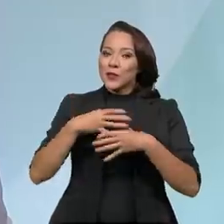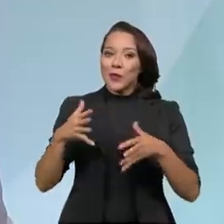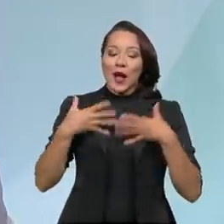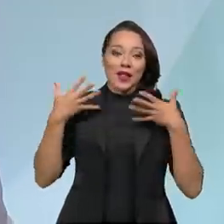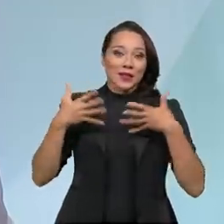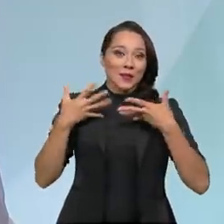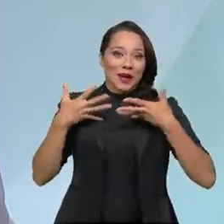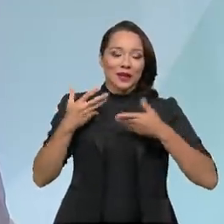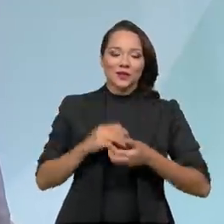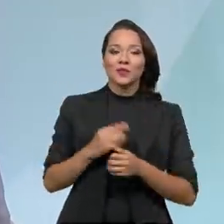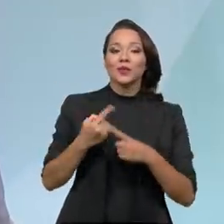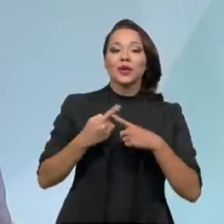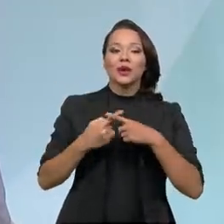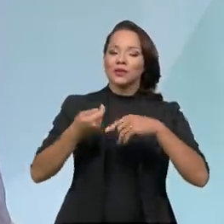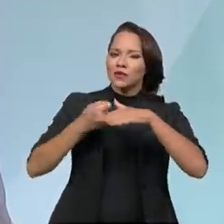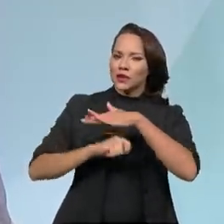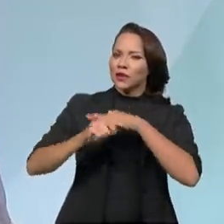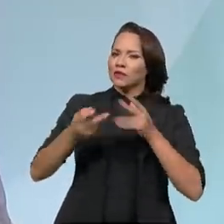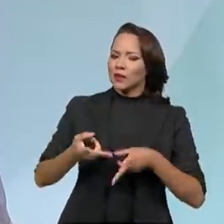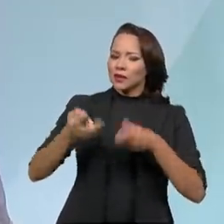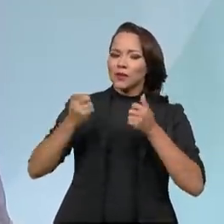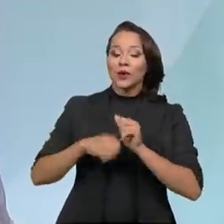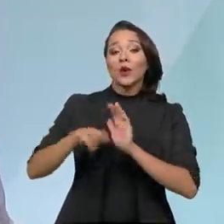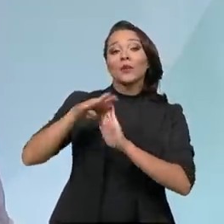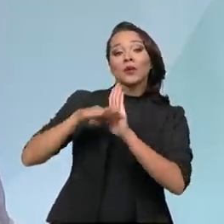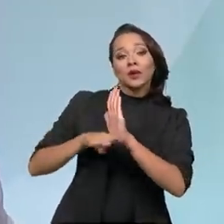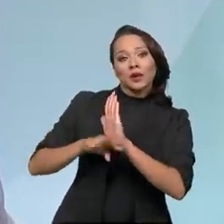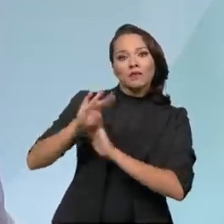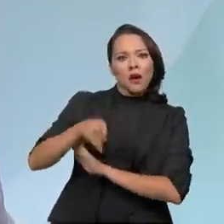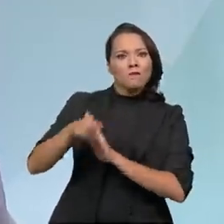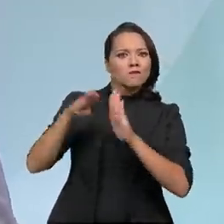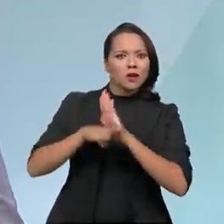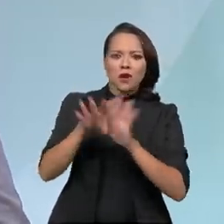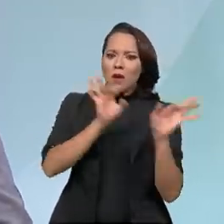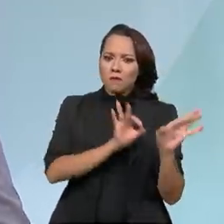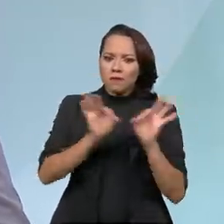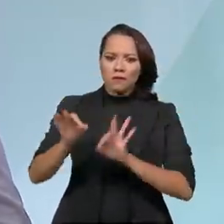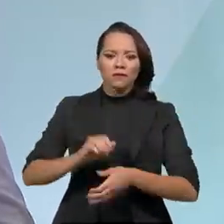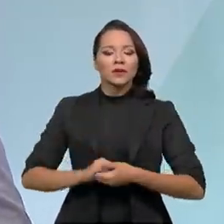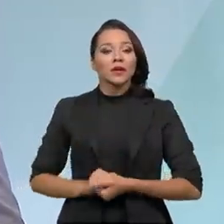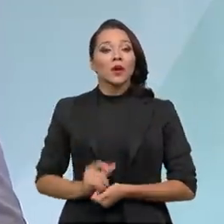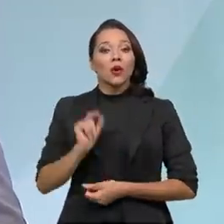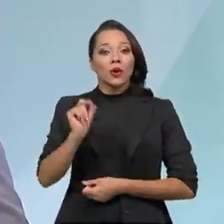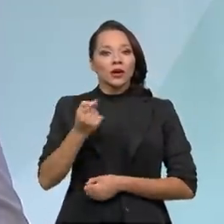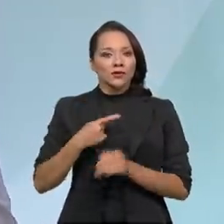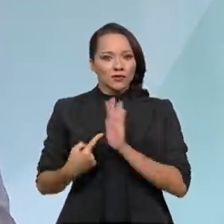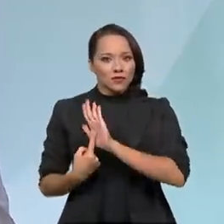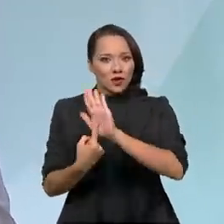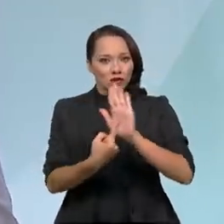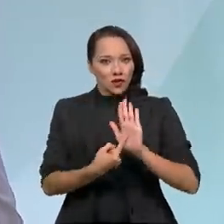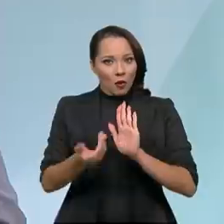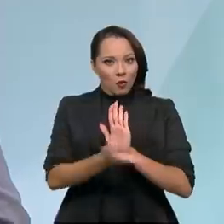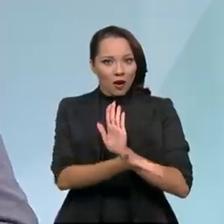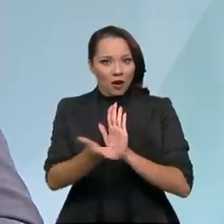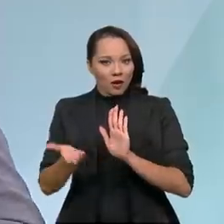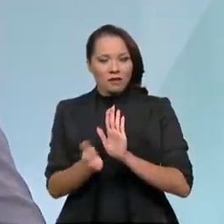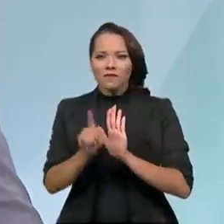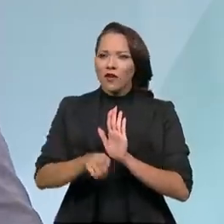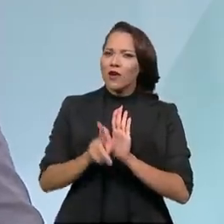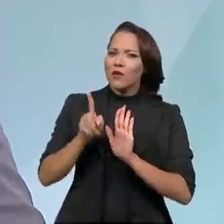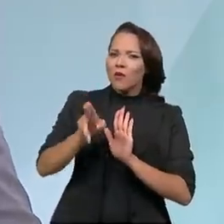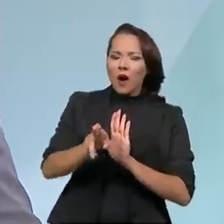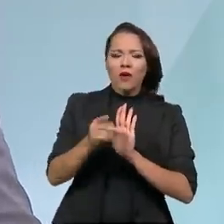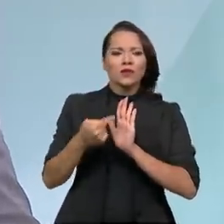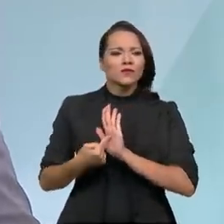Porque os investidores perceberam que o nosso programa é muito consistente. Na verdade, o que nós apresentamos a eles foi a mesma